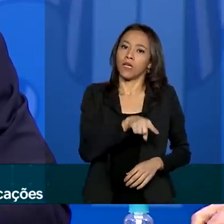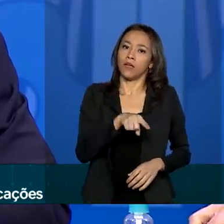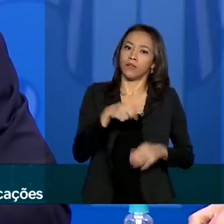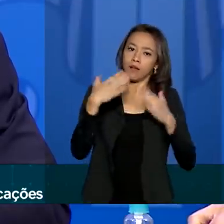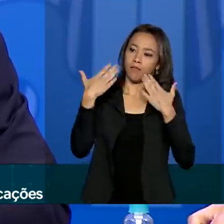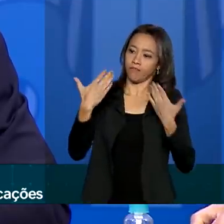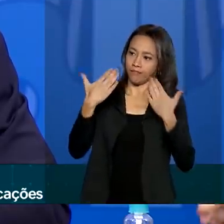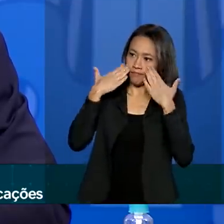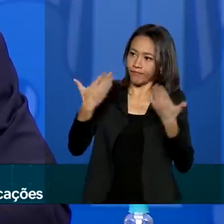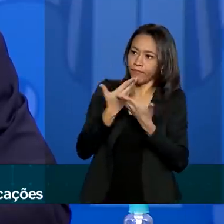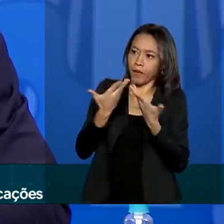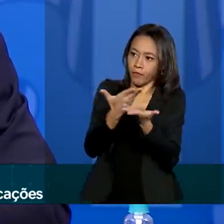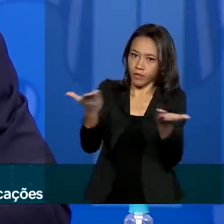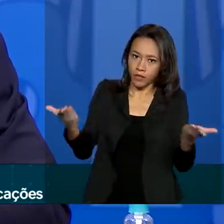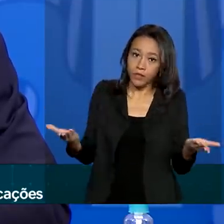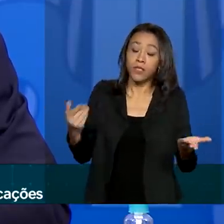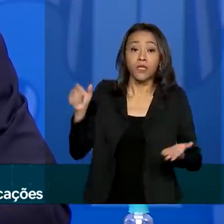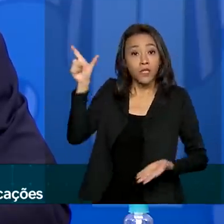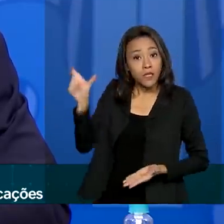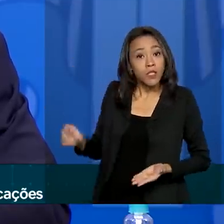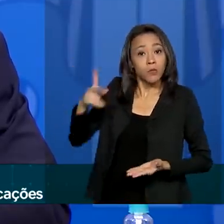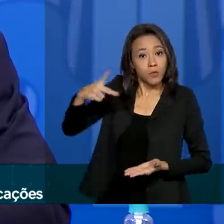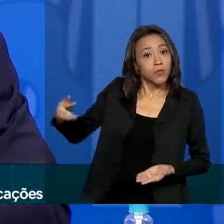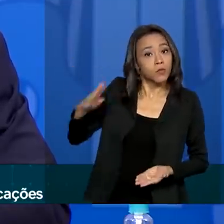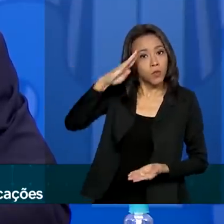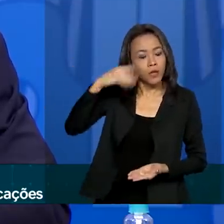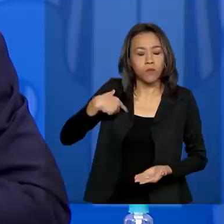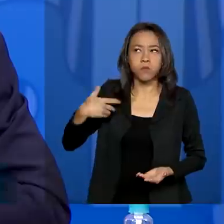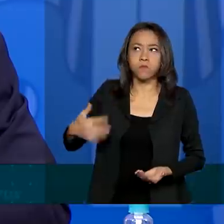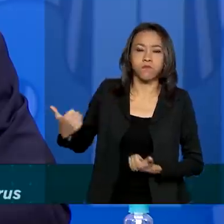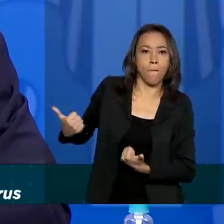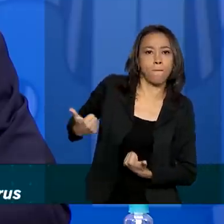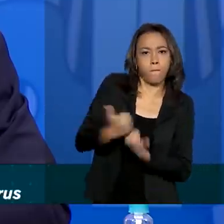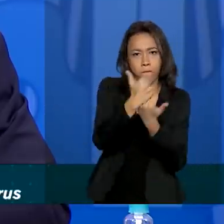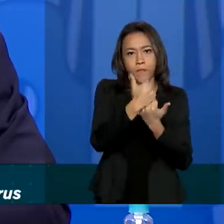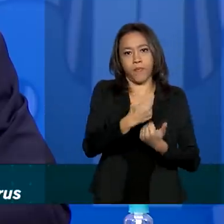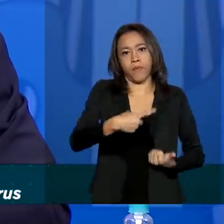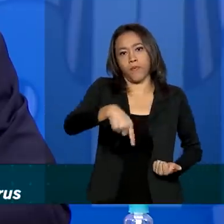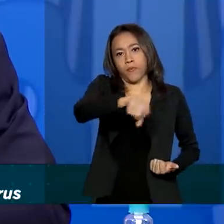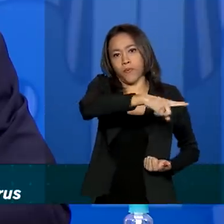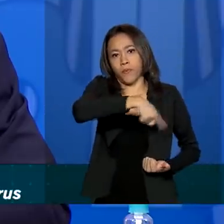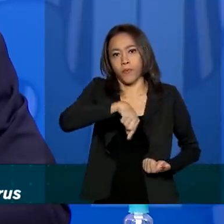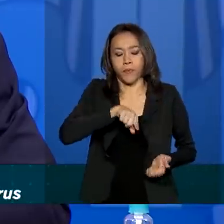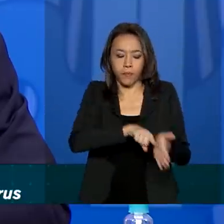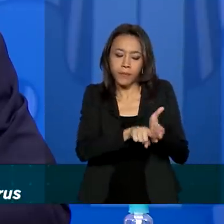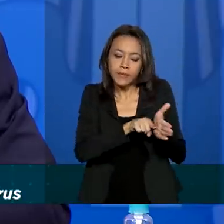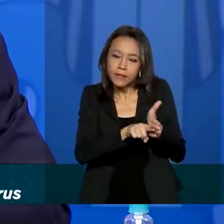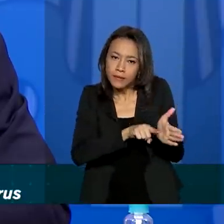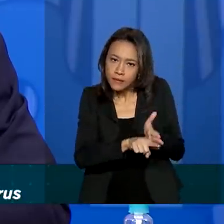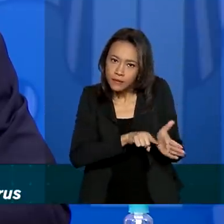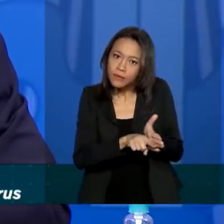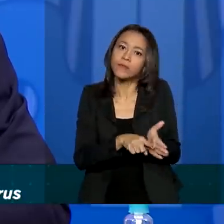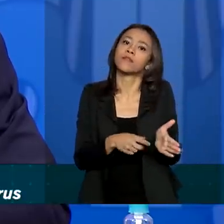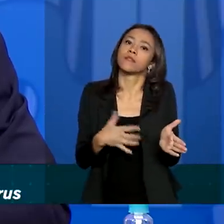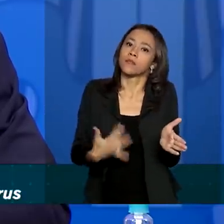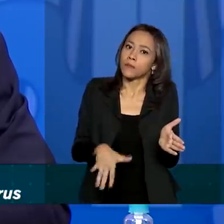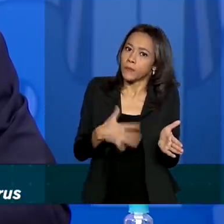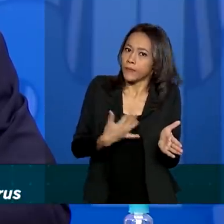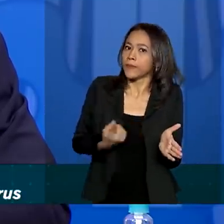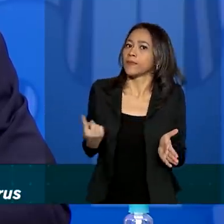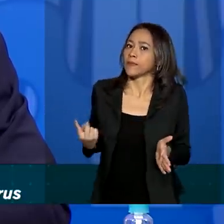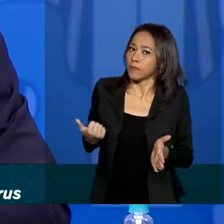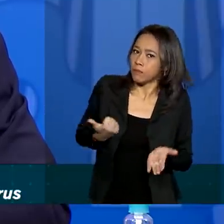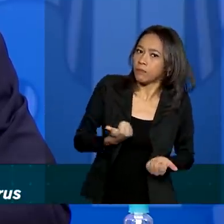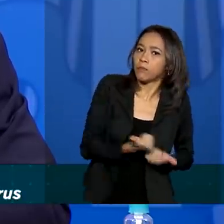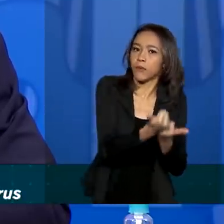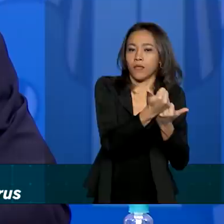público, e o presidente Bolsonaro tem dado um apoio muito grande a essas pesquisas, tem dado um apoio muito grande ao que